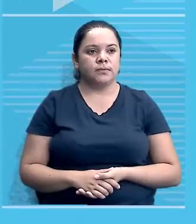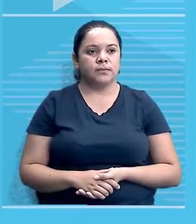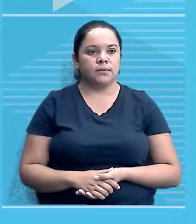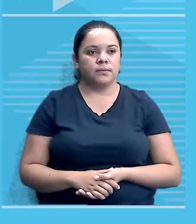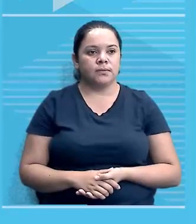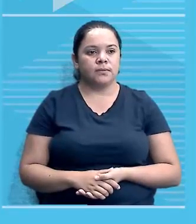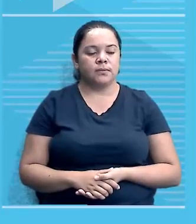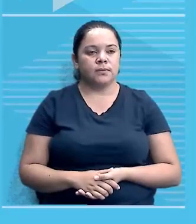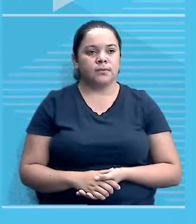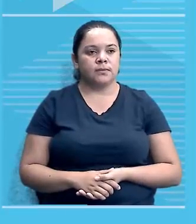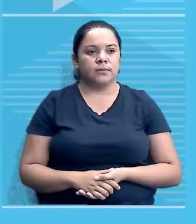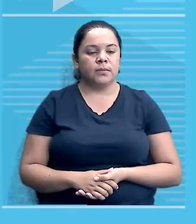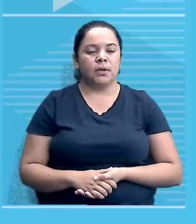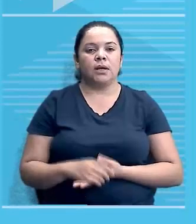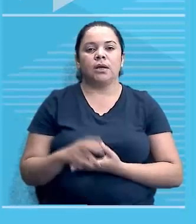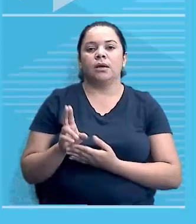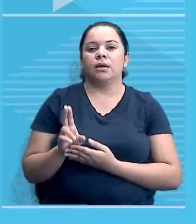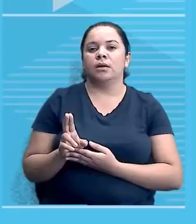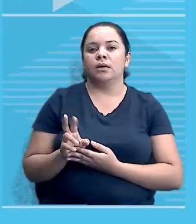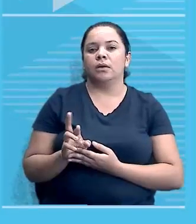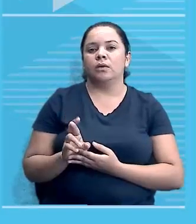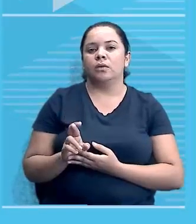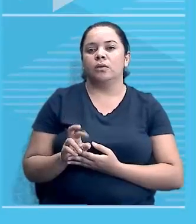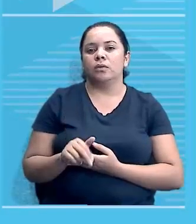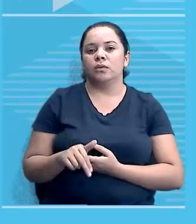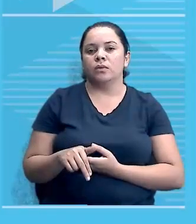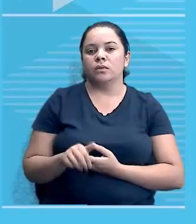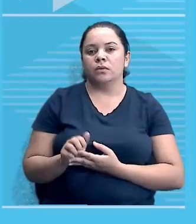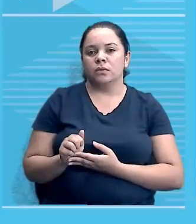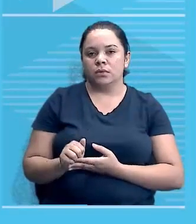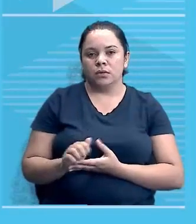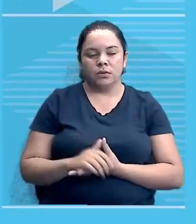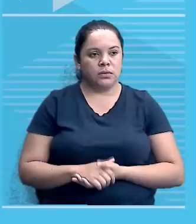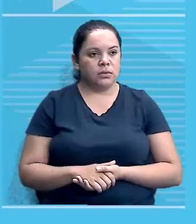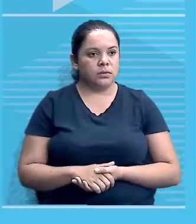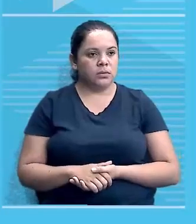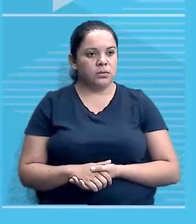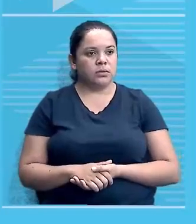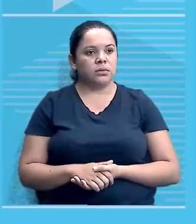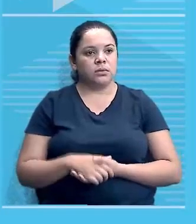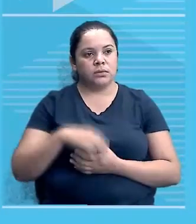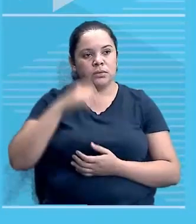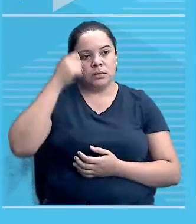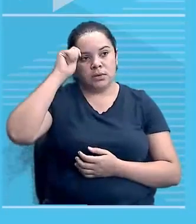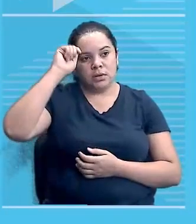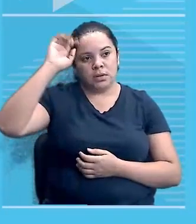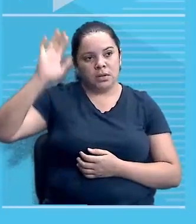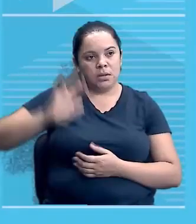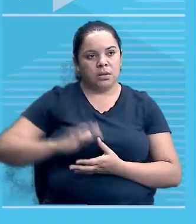modernas de contabilizar votos. No caso da África, é algo muito comum, fraudes eleitorais.